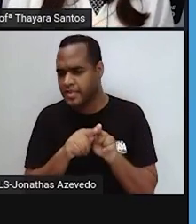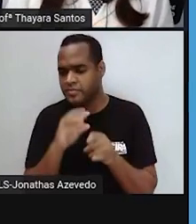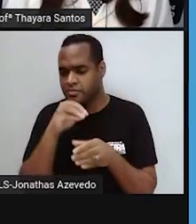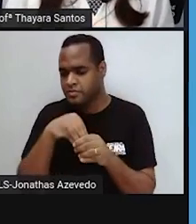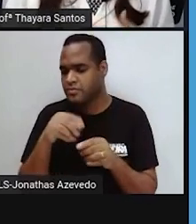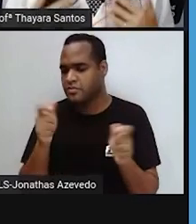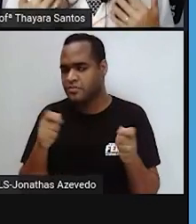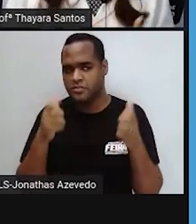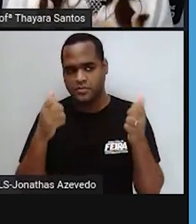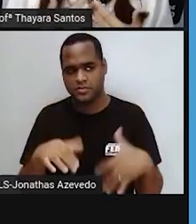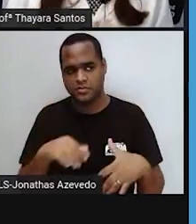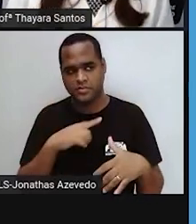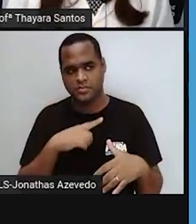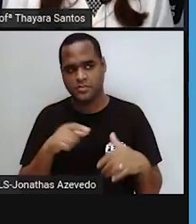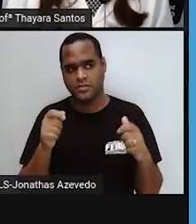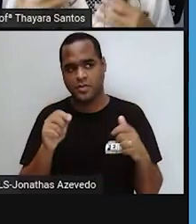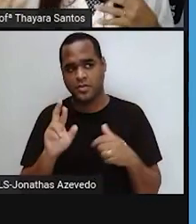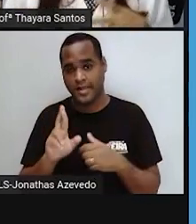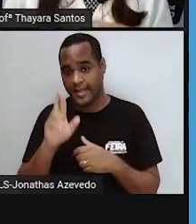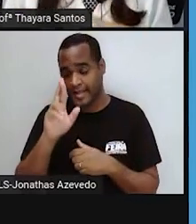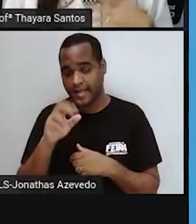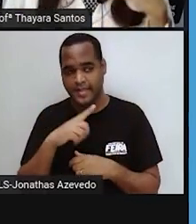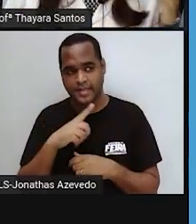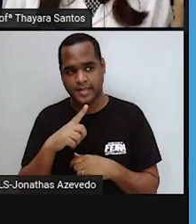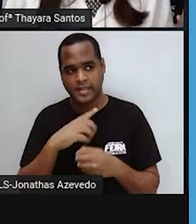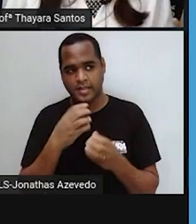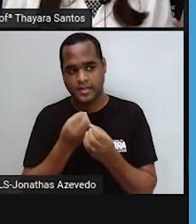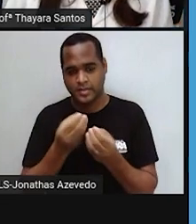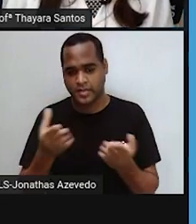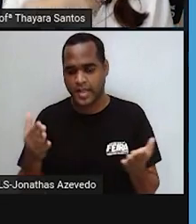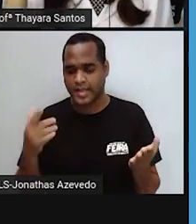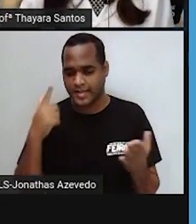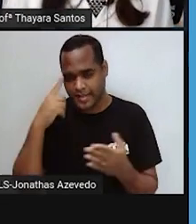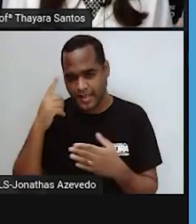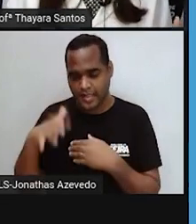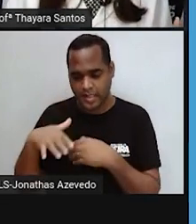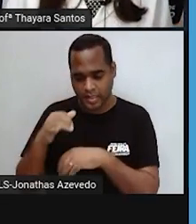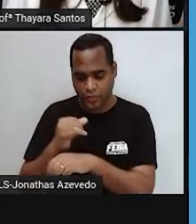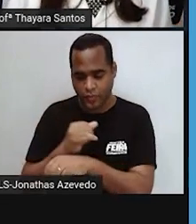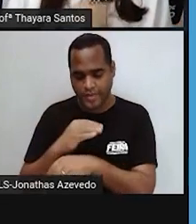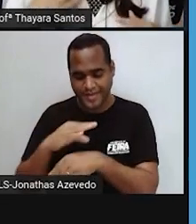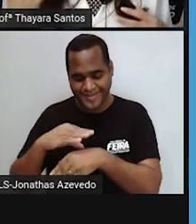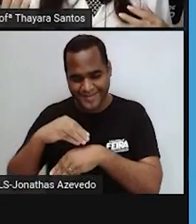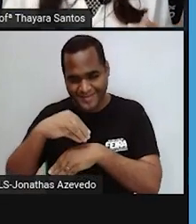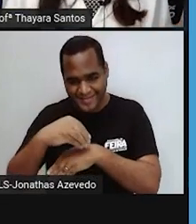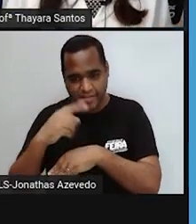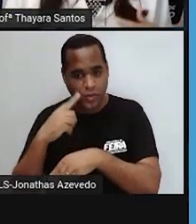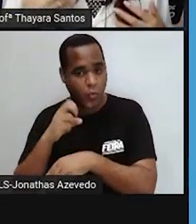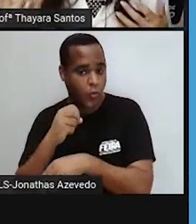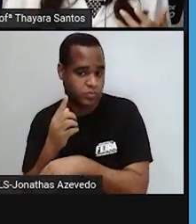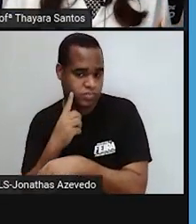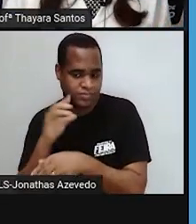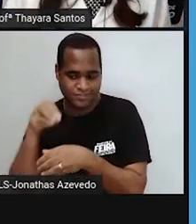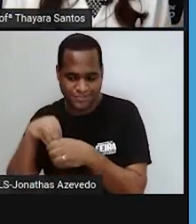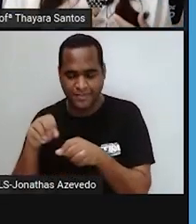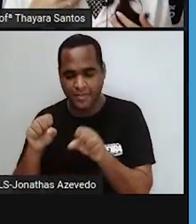digestivas que vão ser as responsáveis por degradar tanto as gorduras quanto os aminoácidos que podem estar ali na célula e que